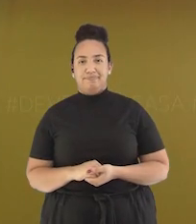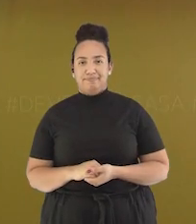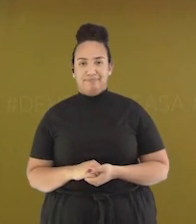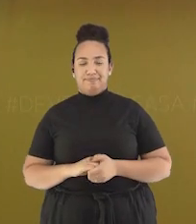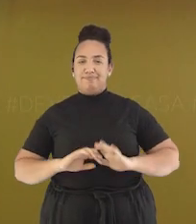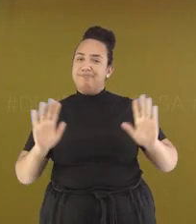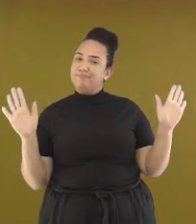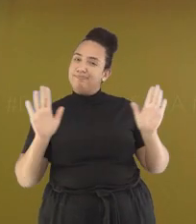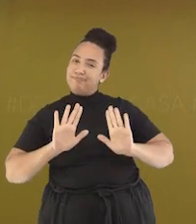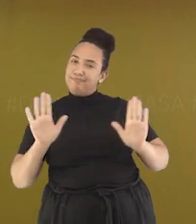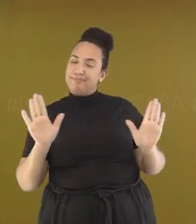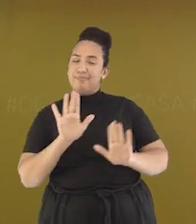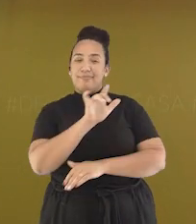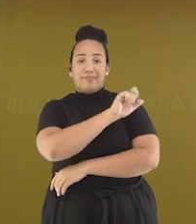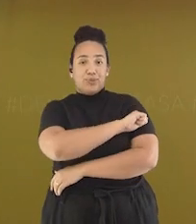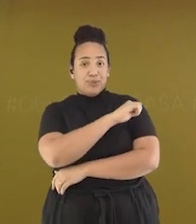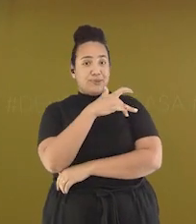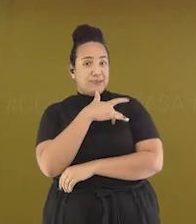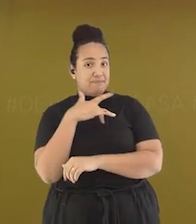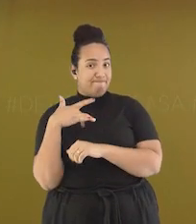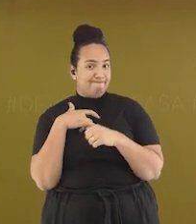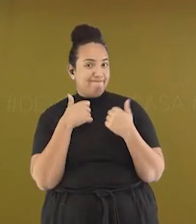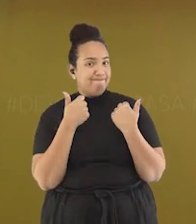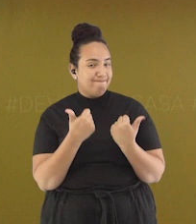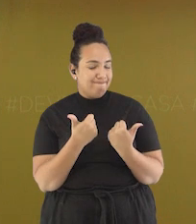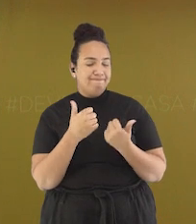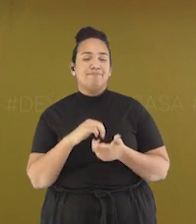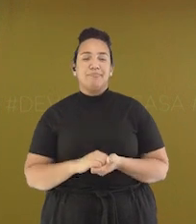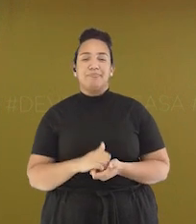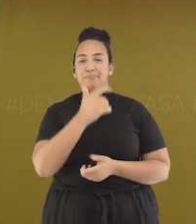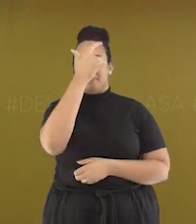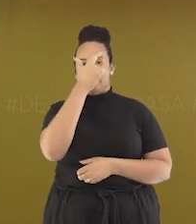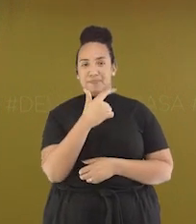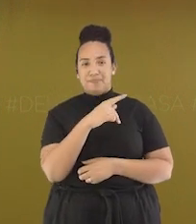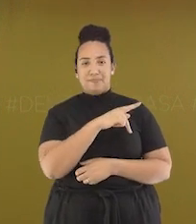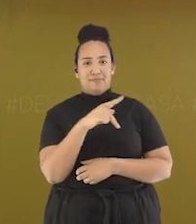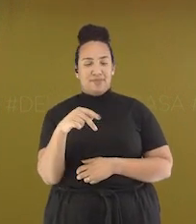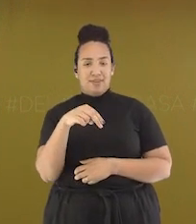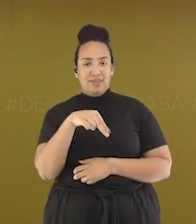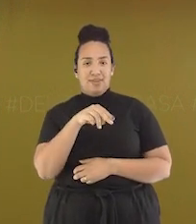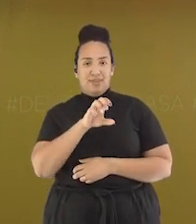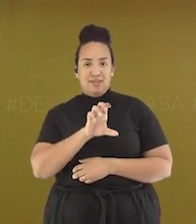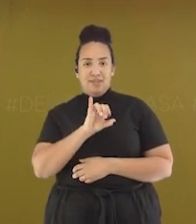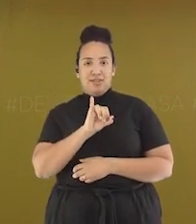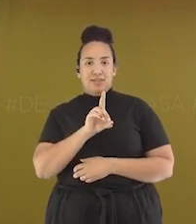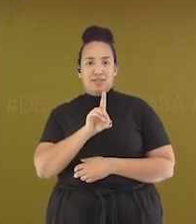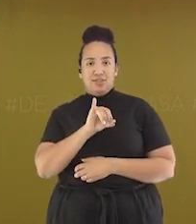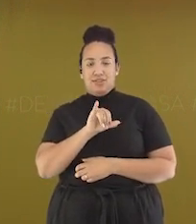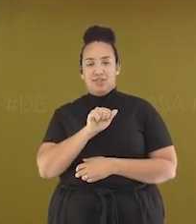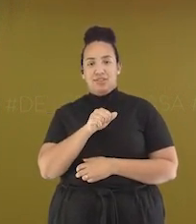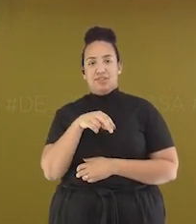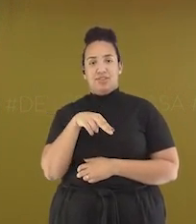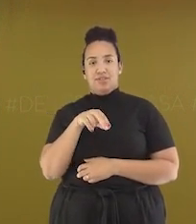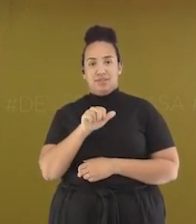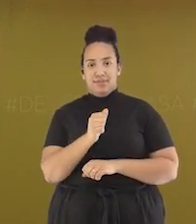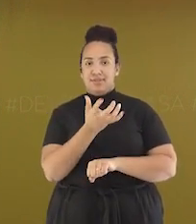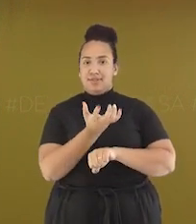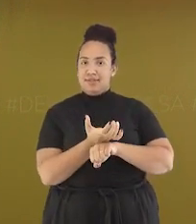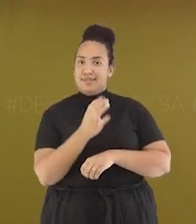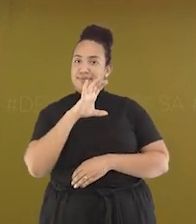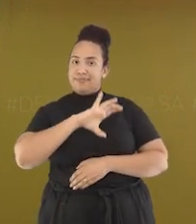Olá estudantes, tudo bem com vocês? Eu sou a professora Neidiana Xavier de Língua Portuguesa.